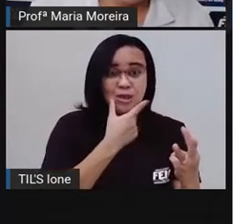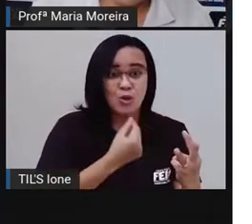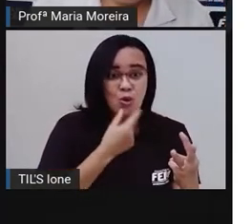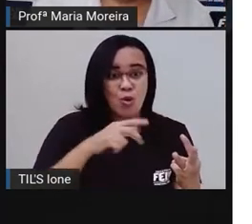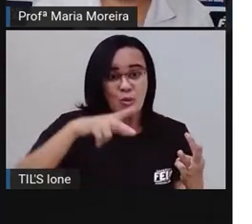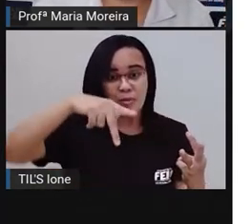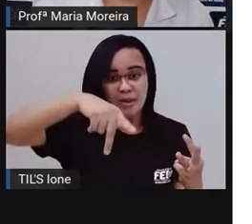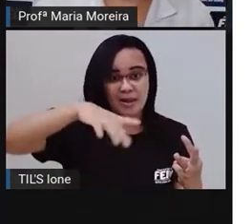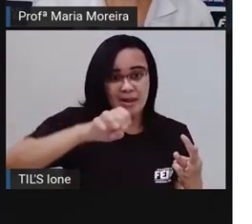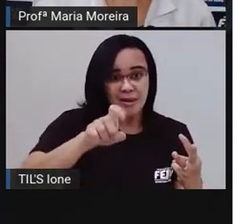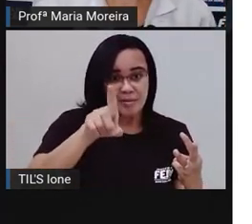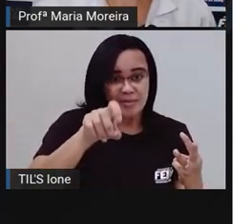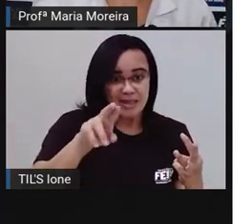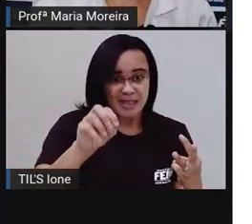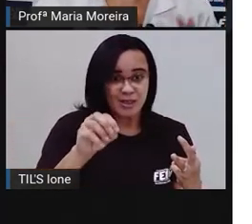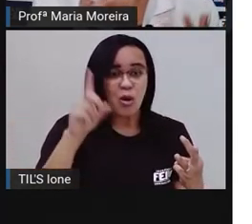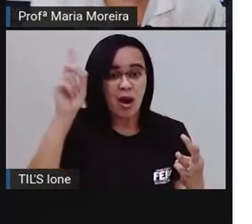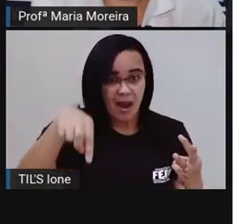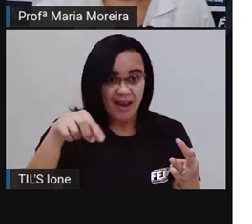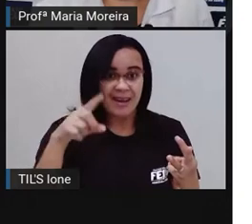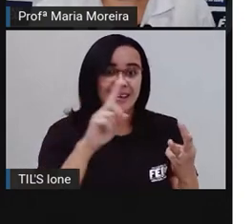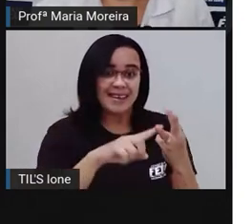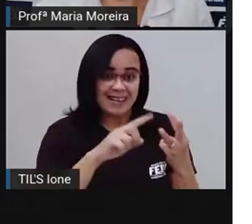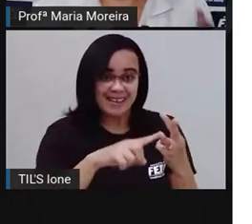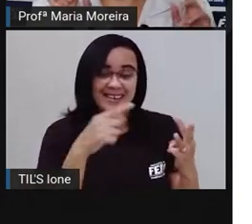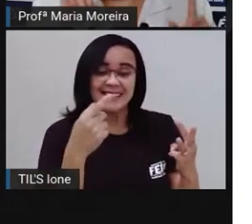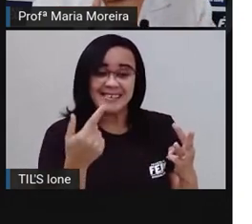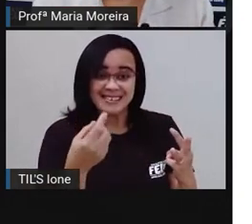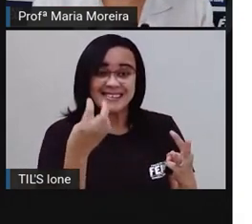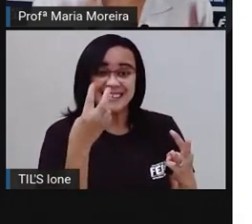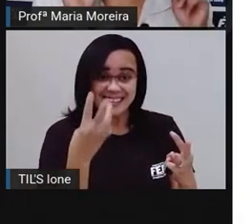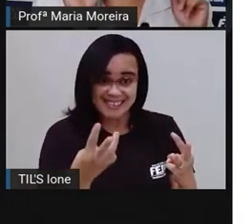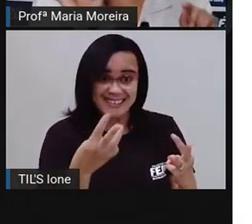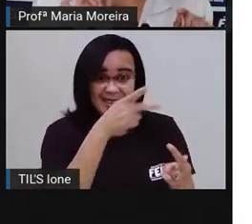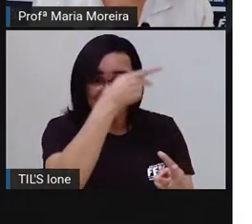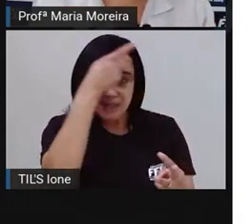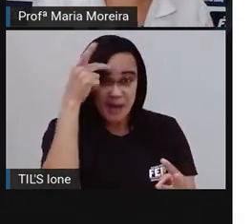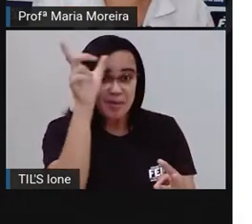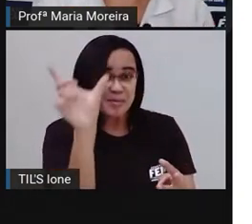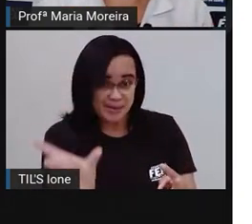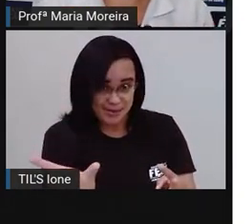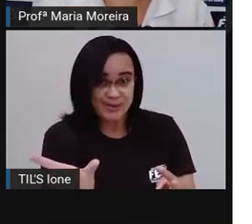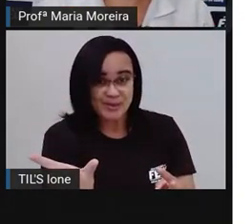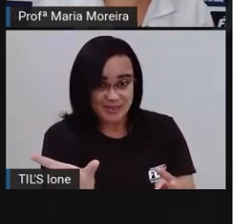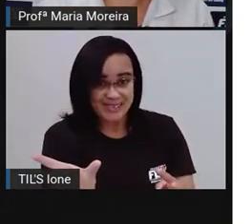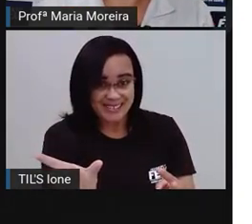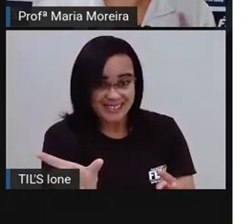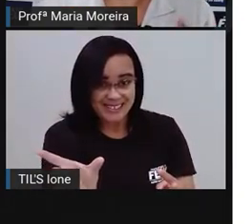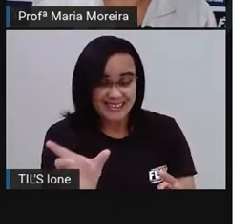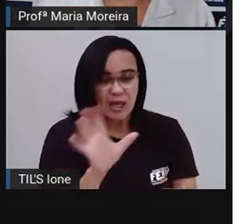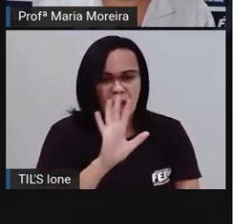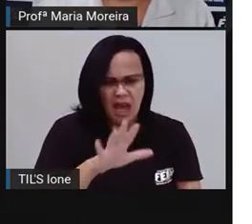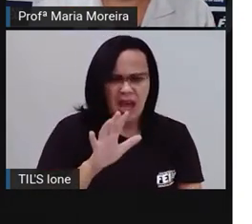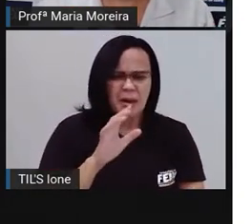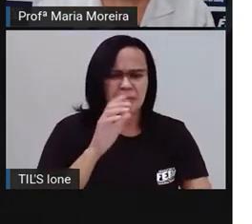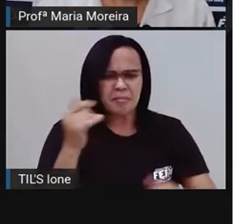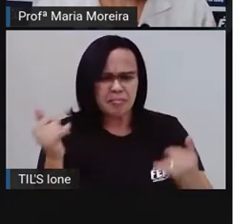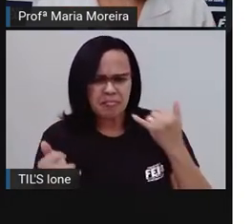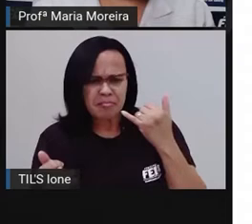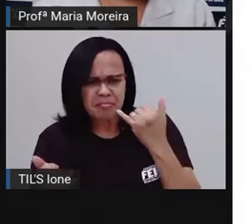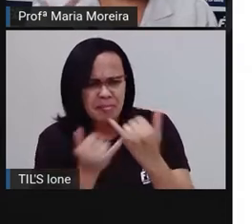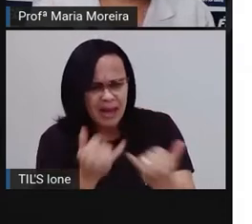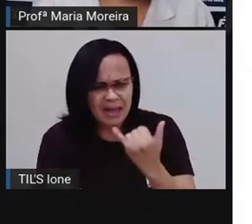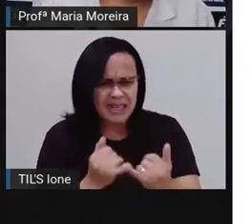terceira pessoa. Mas esse tipo de informação, que agora eu tenho quase certeza que parece um pouco confuso para vocês,